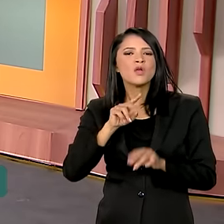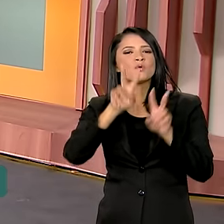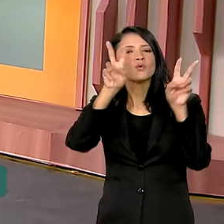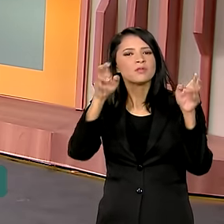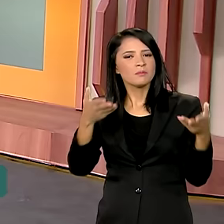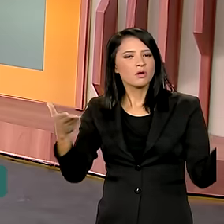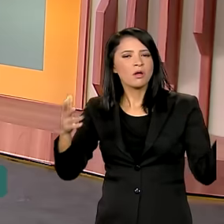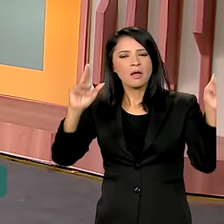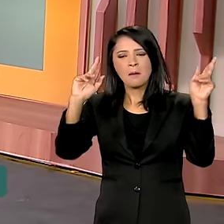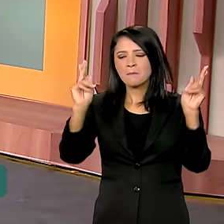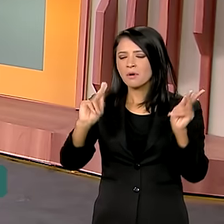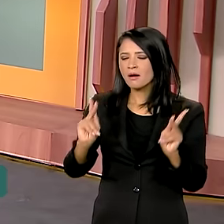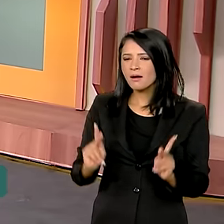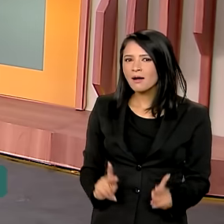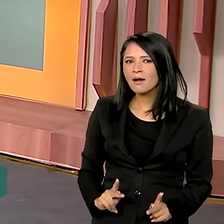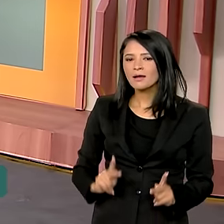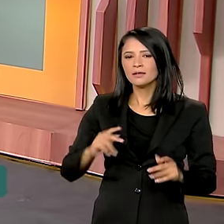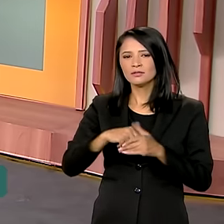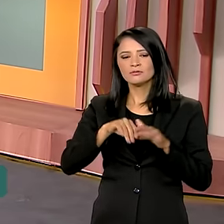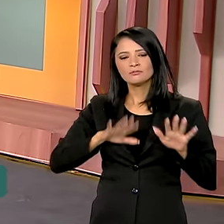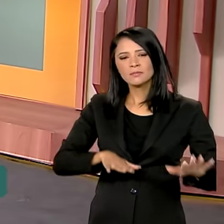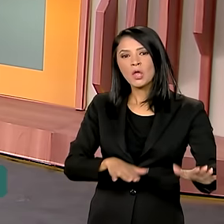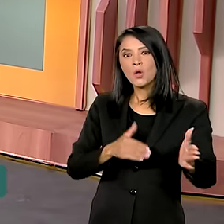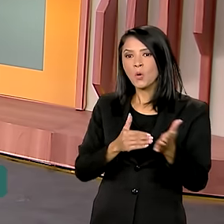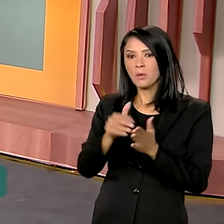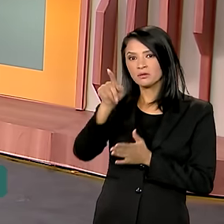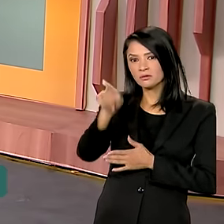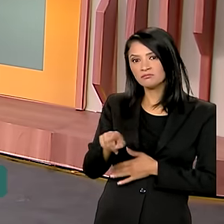ano, Paz no Trânsito começa por você.